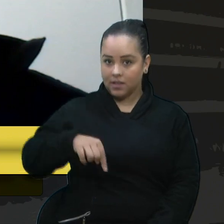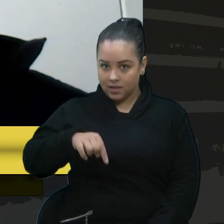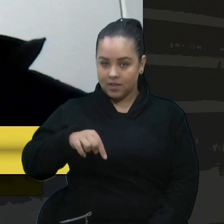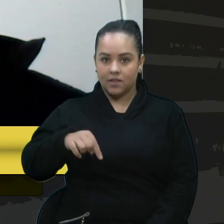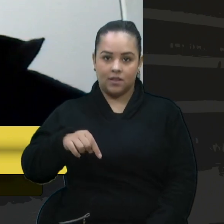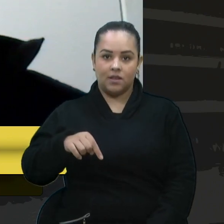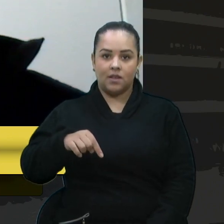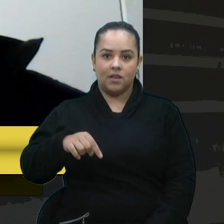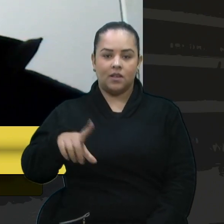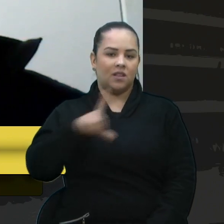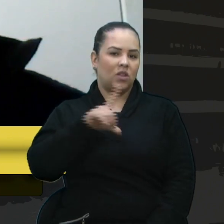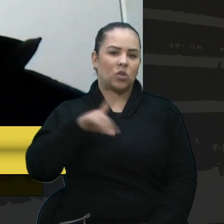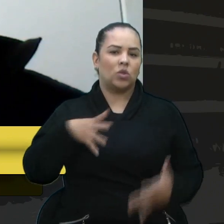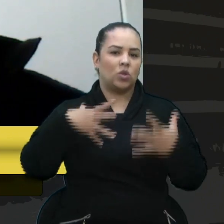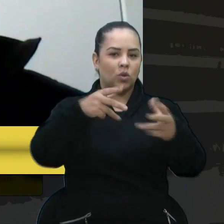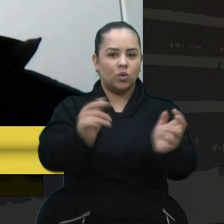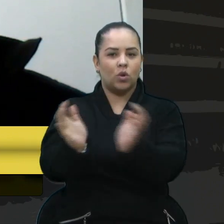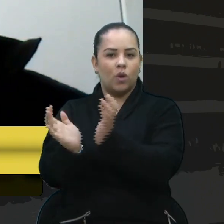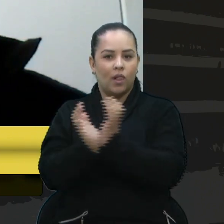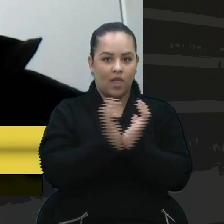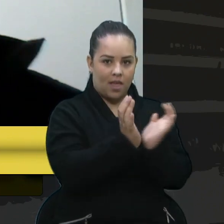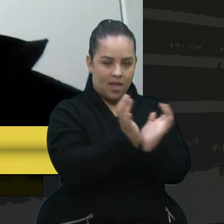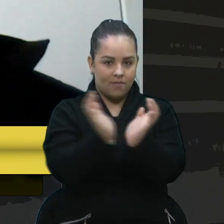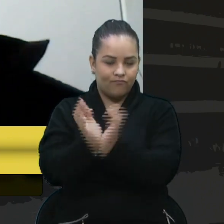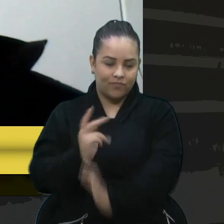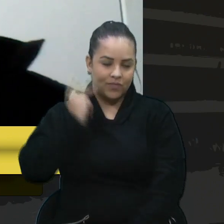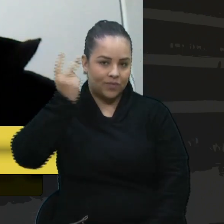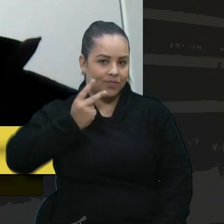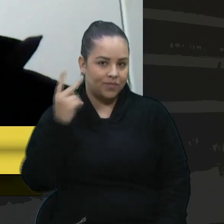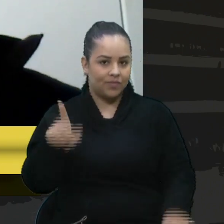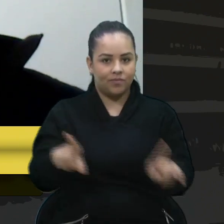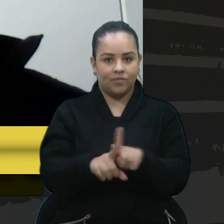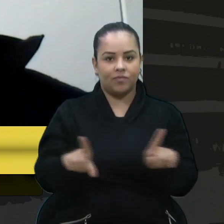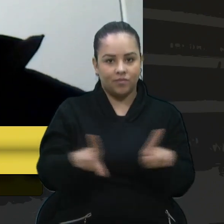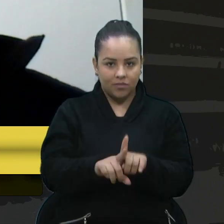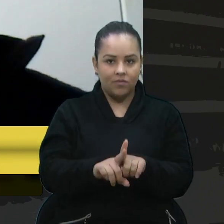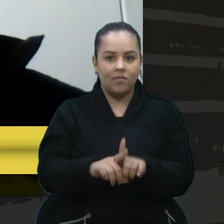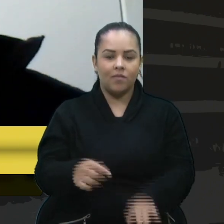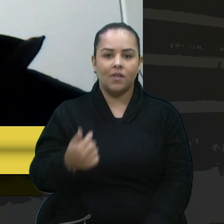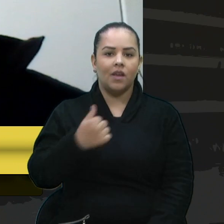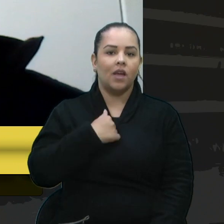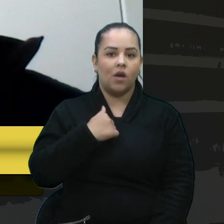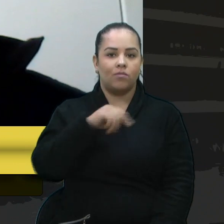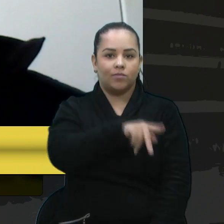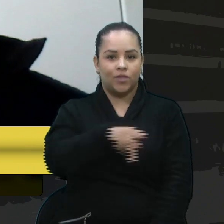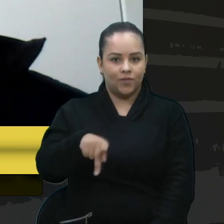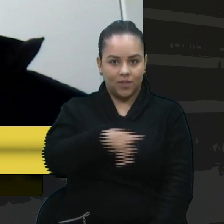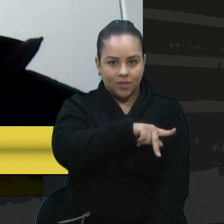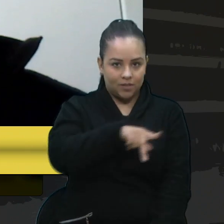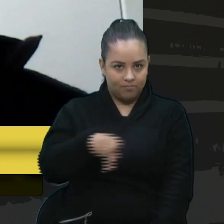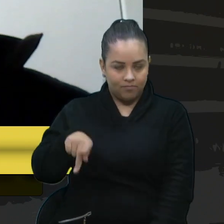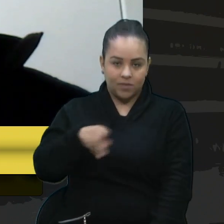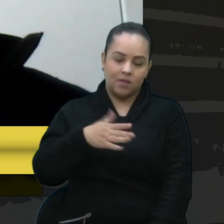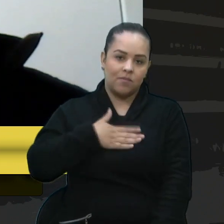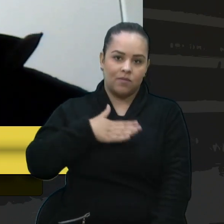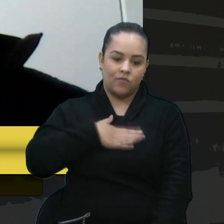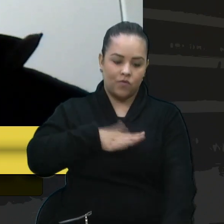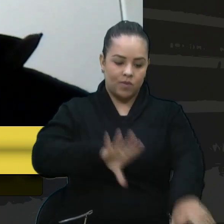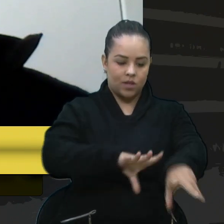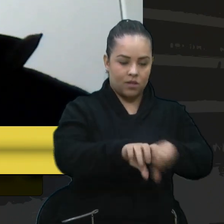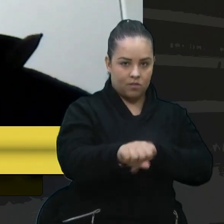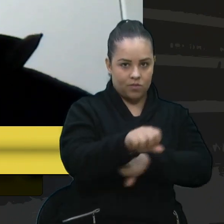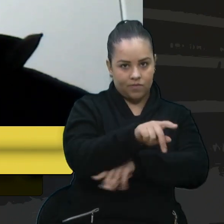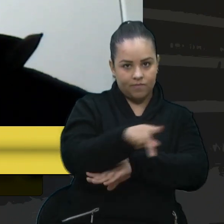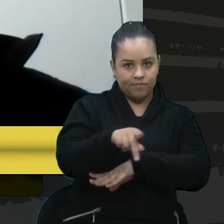todos os outros colegas vereadores e eu como professor de formação, eu quero dizer